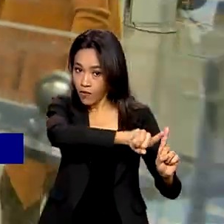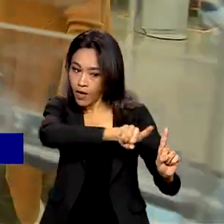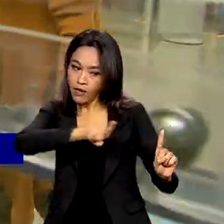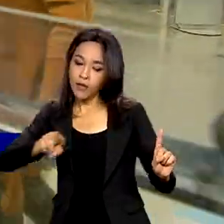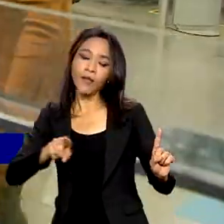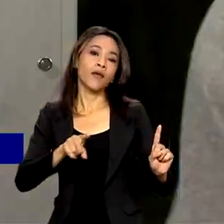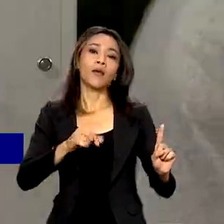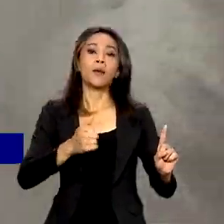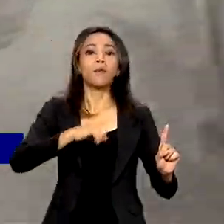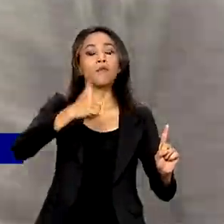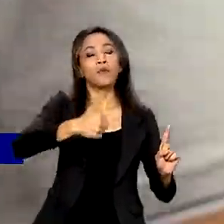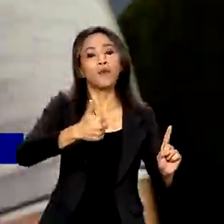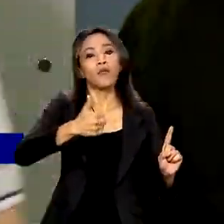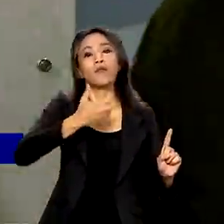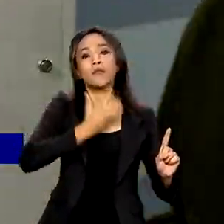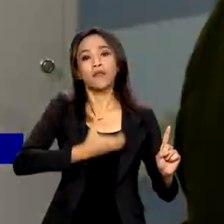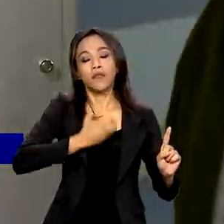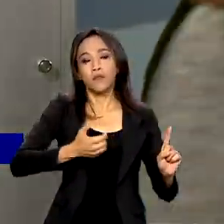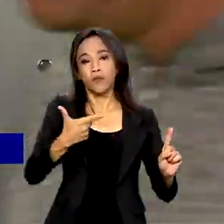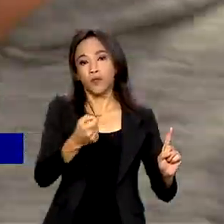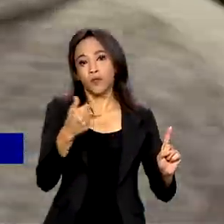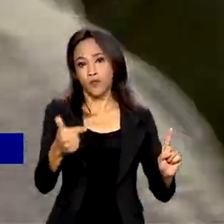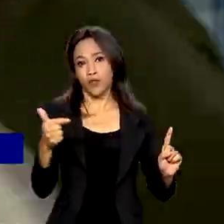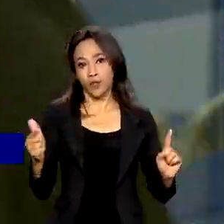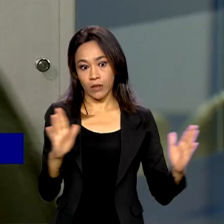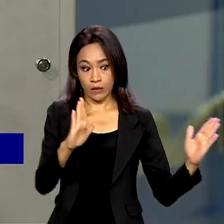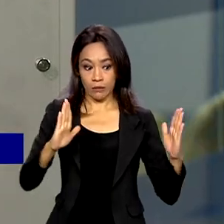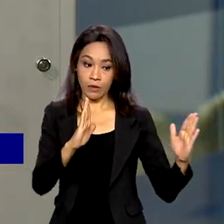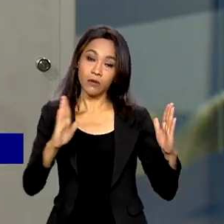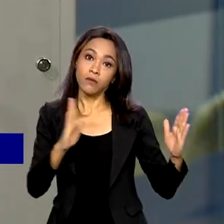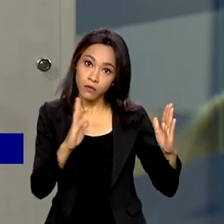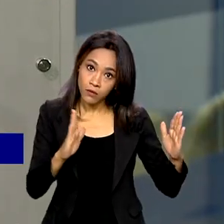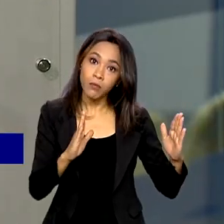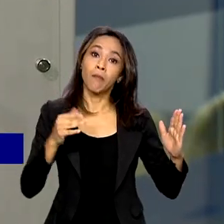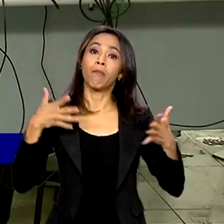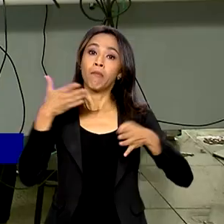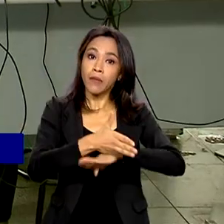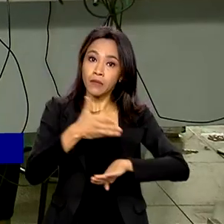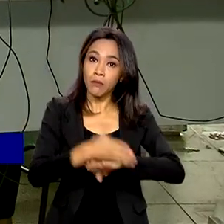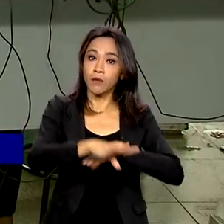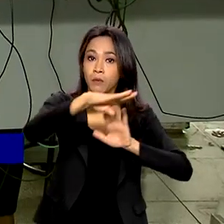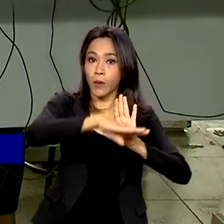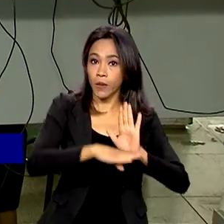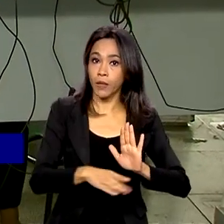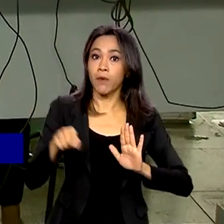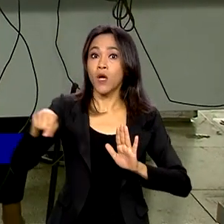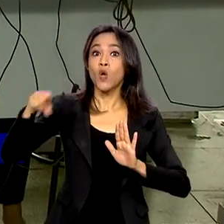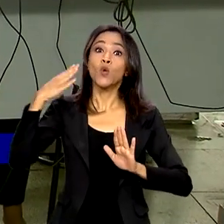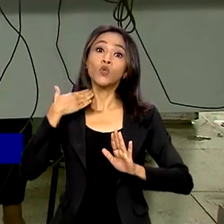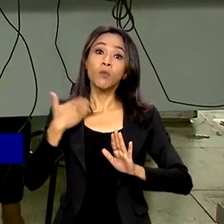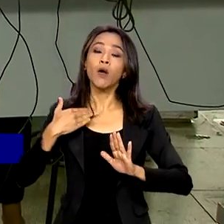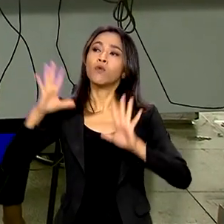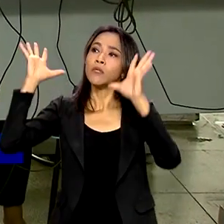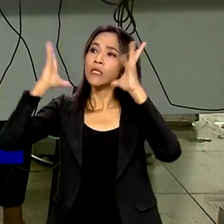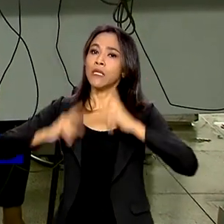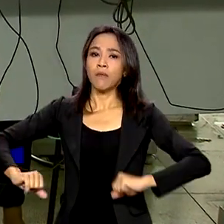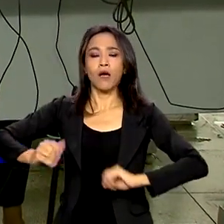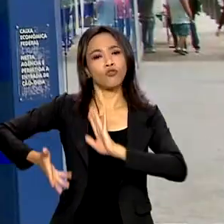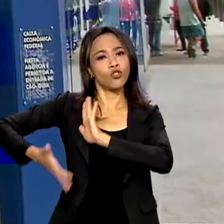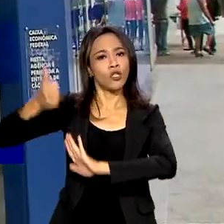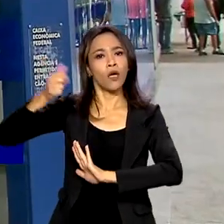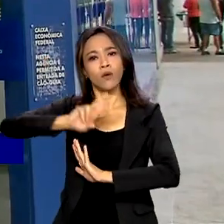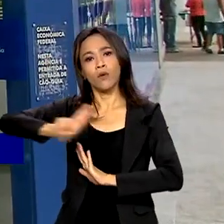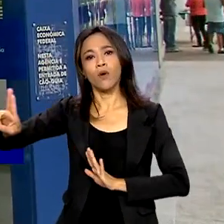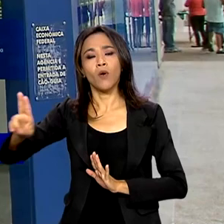31 de dezembro de 2022. Em outra ação do Desenrola, os bancos limparam de forma automática o nome das